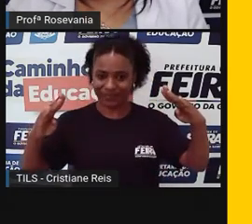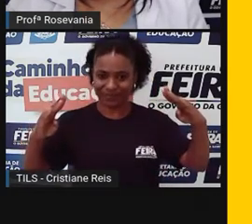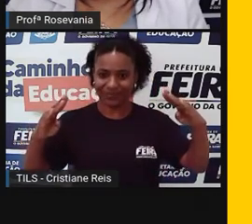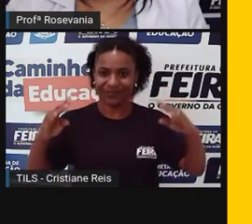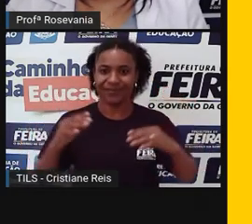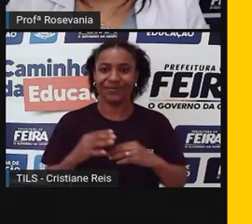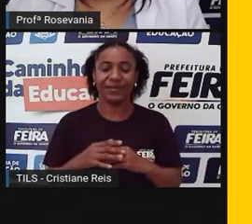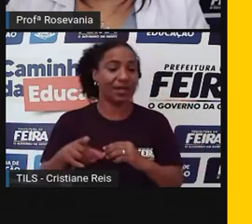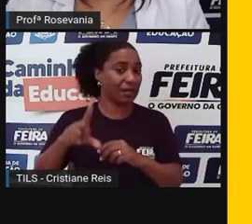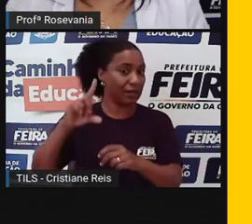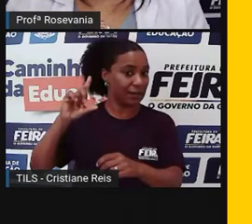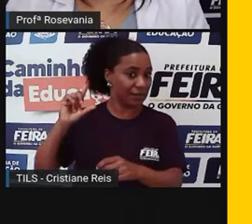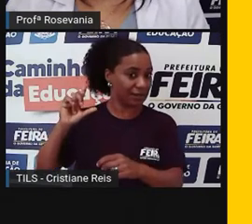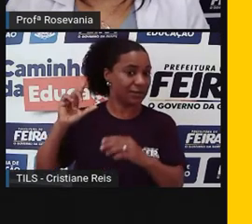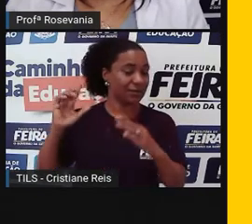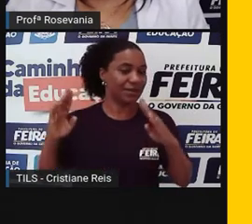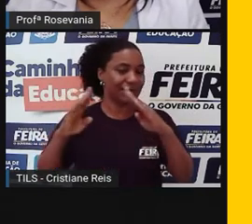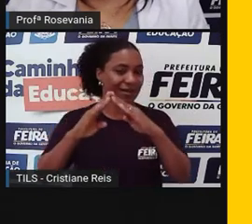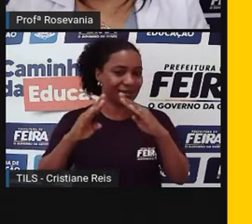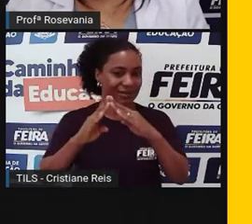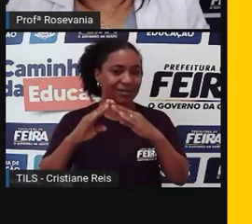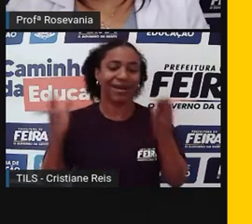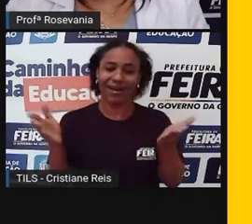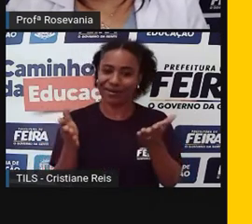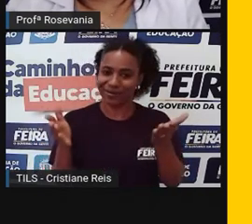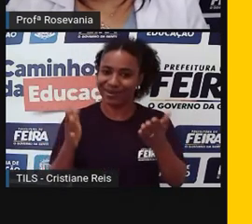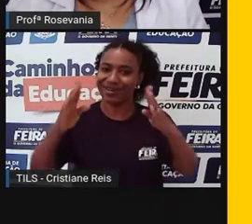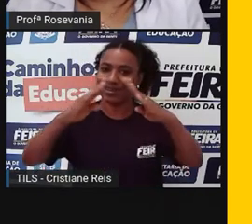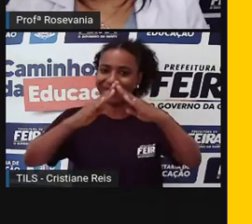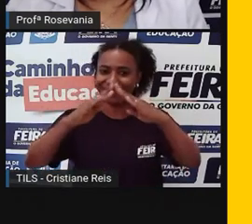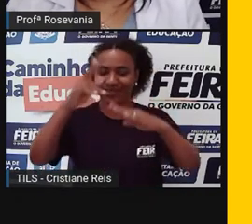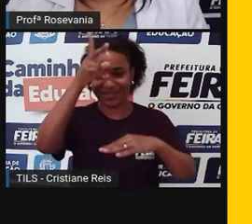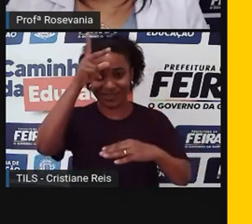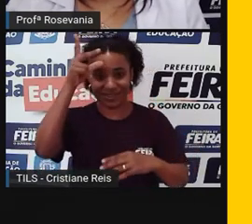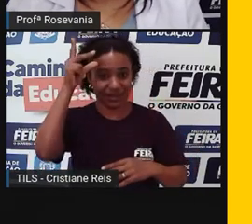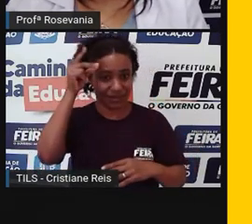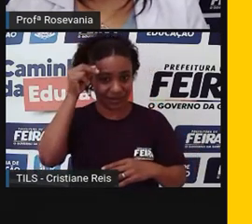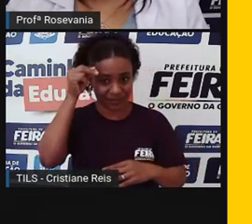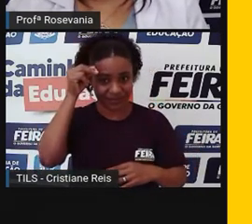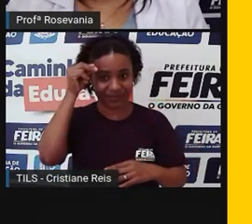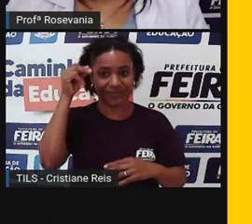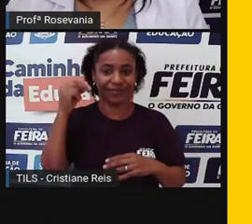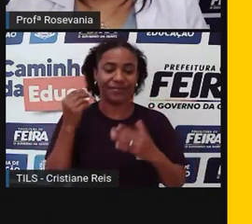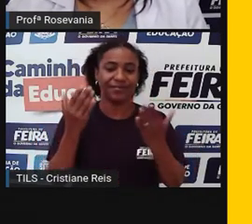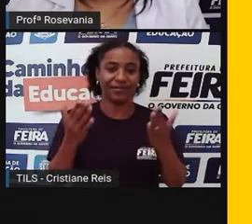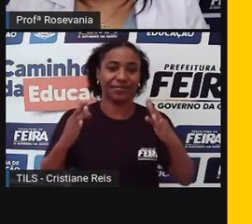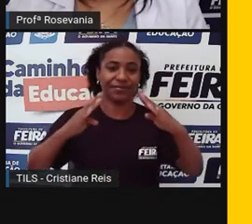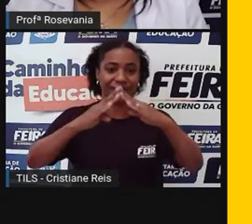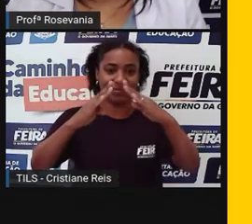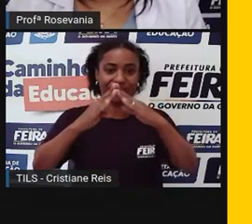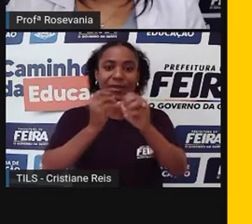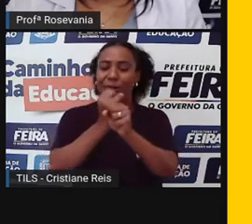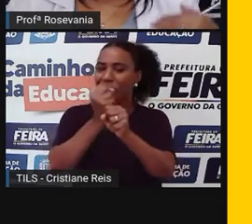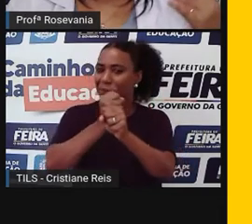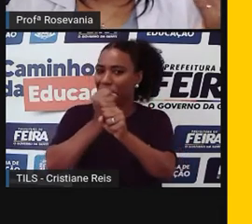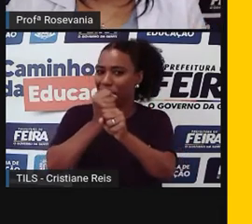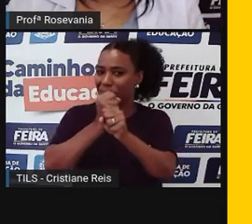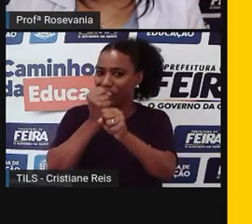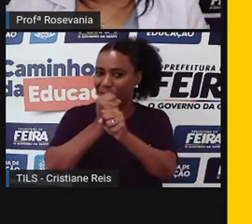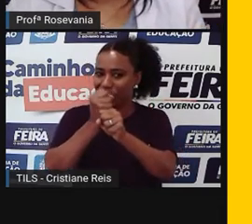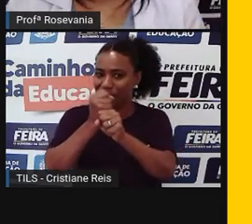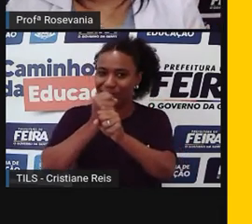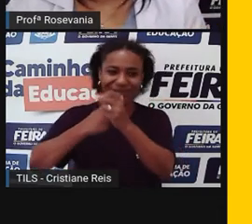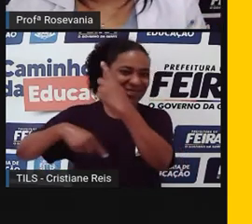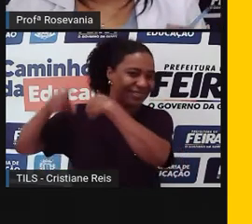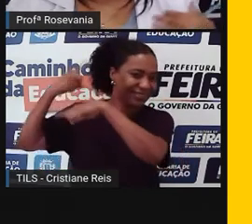residência antes e que hoje abriga a prefeitura, né, de Feira de Santana, que está lá resistindo ao longo do tempo, desde os primórdios,